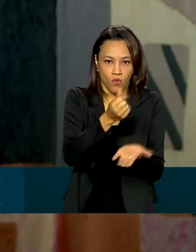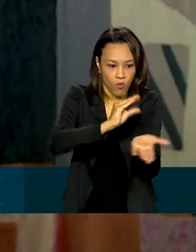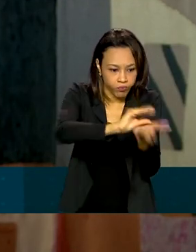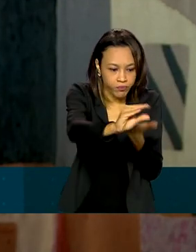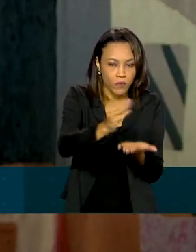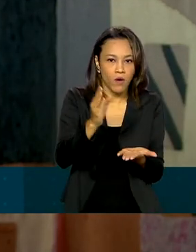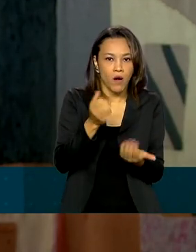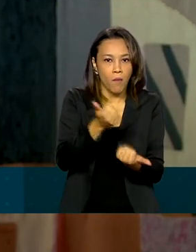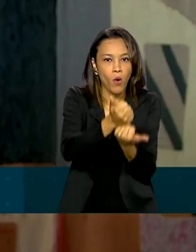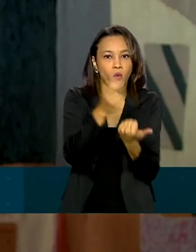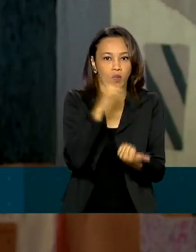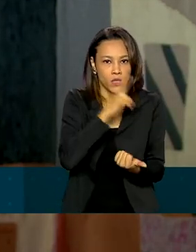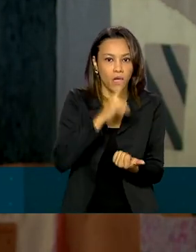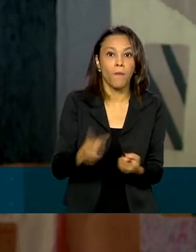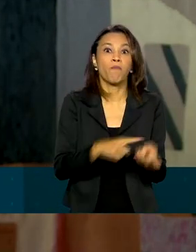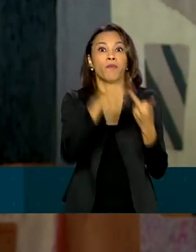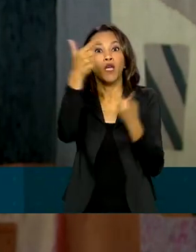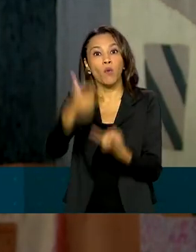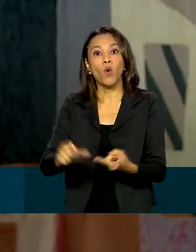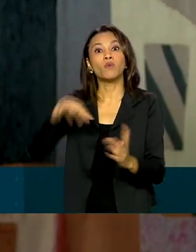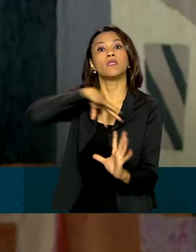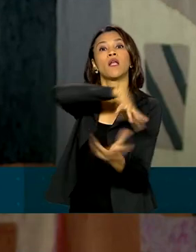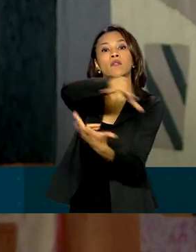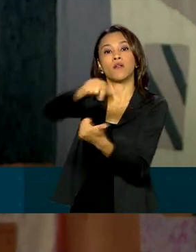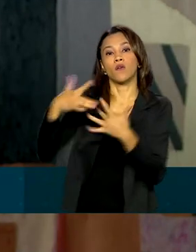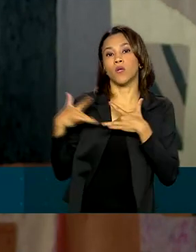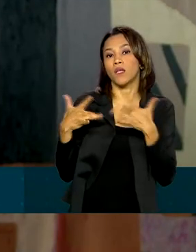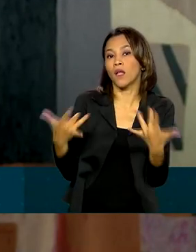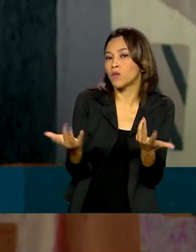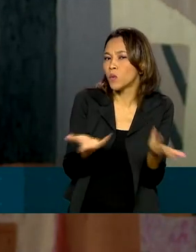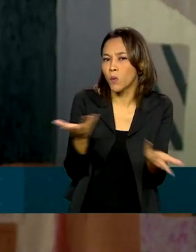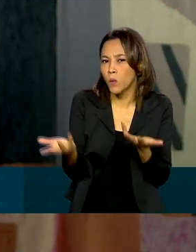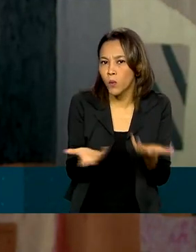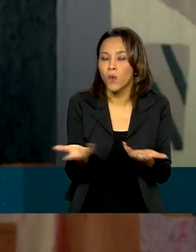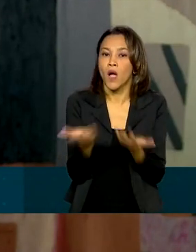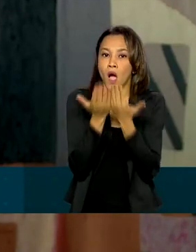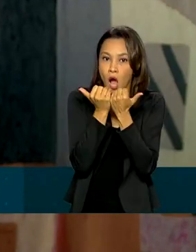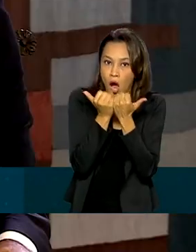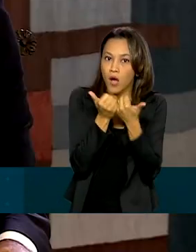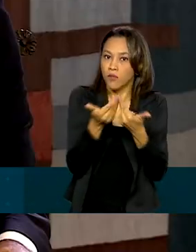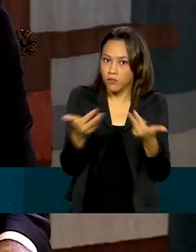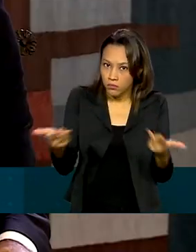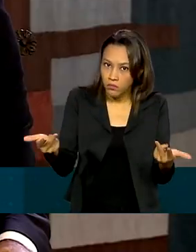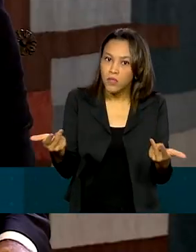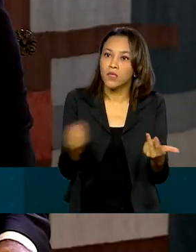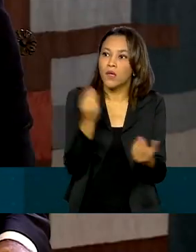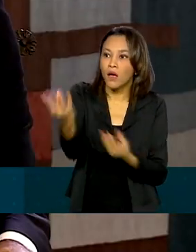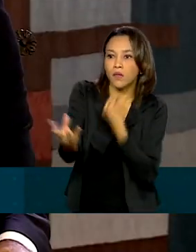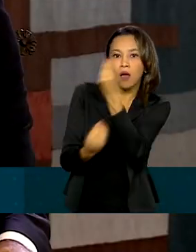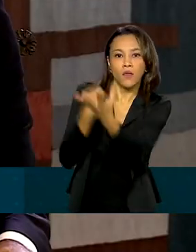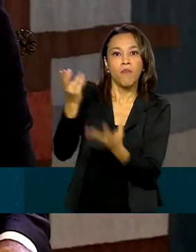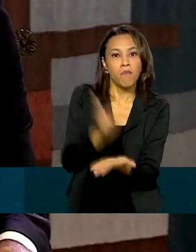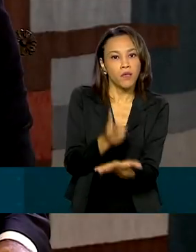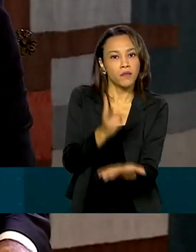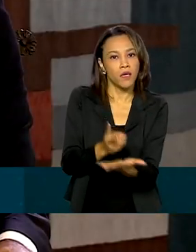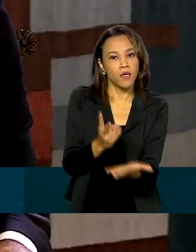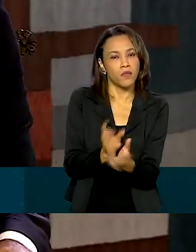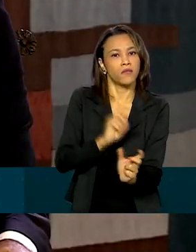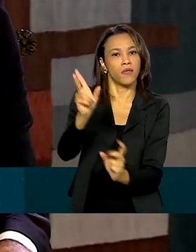solidariedade internacional, por exemplo, alimentando as pessoas, mantendo as nossas exportações